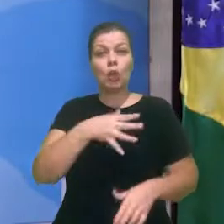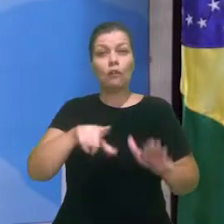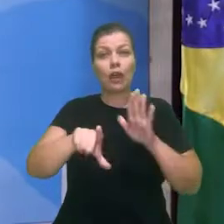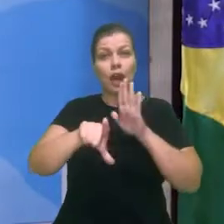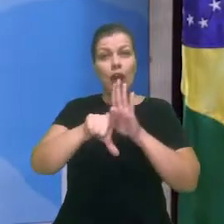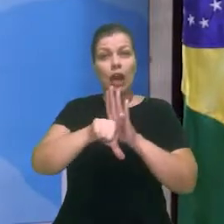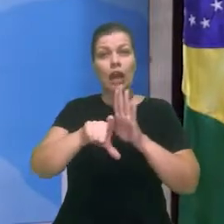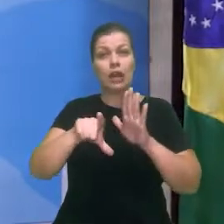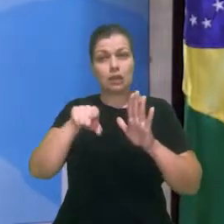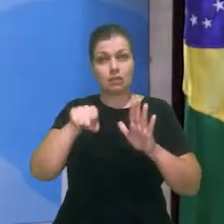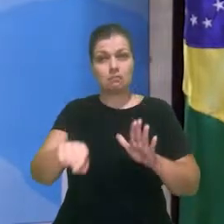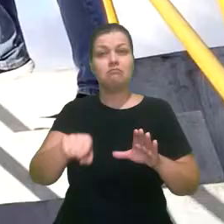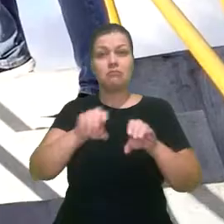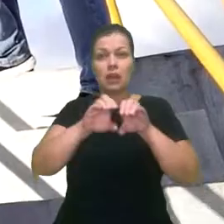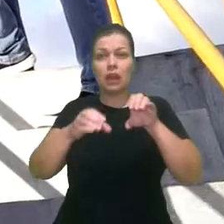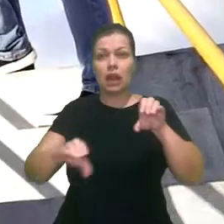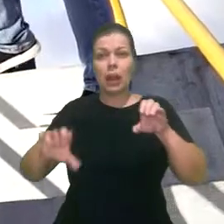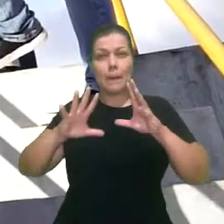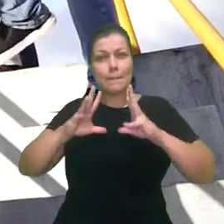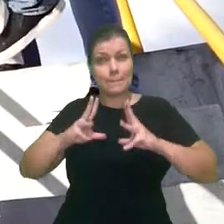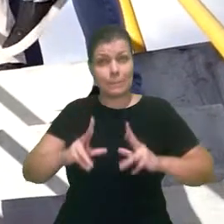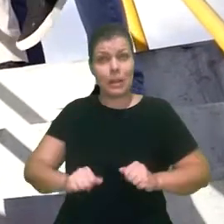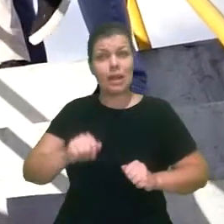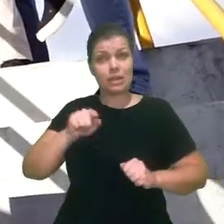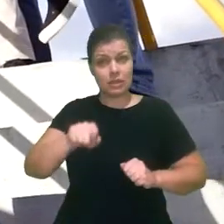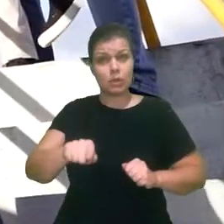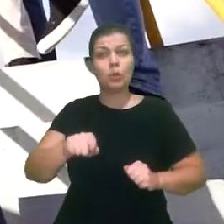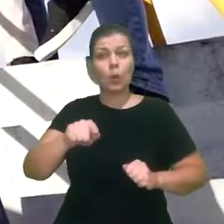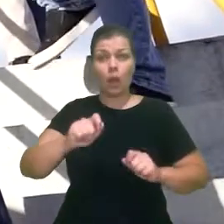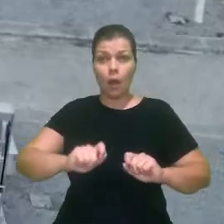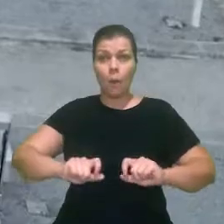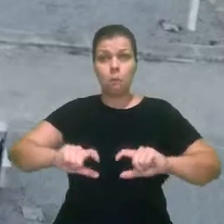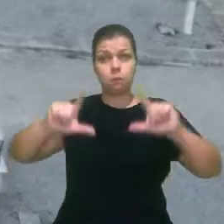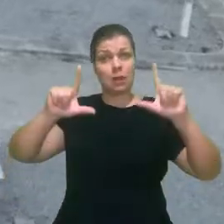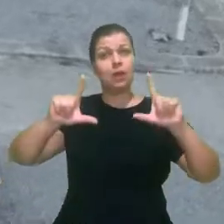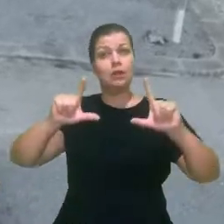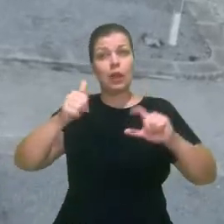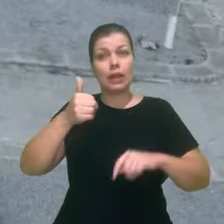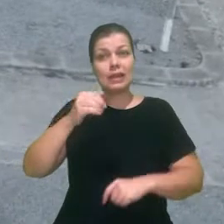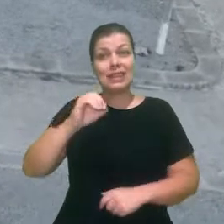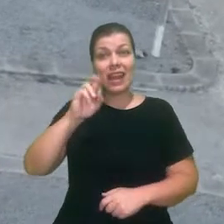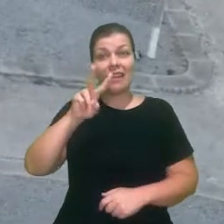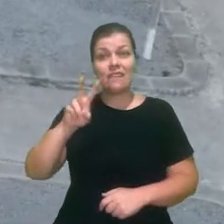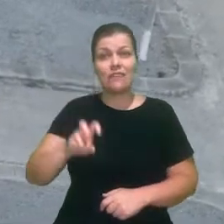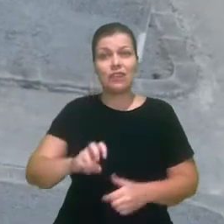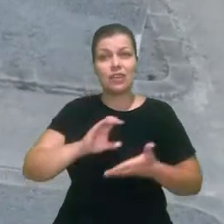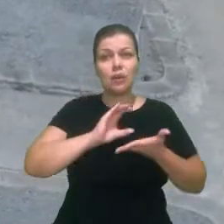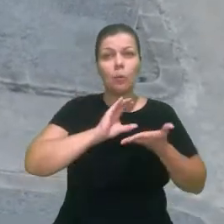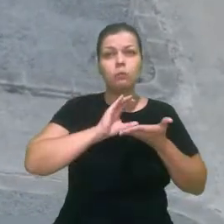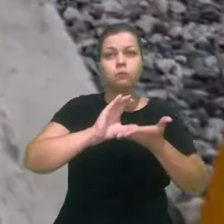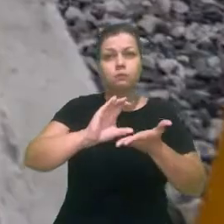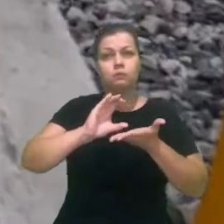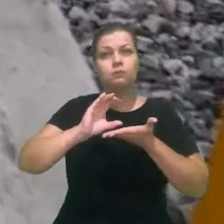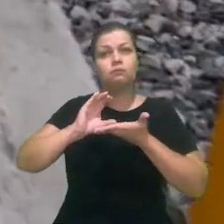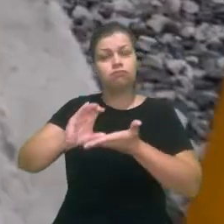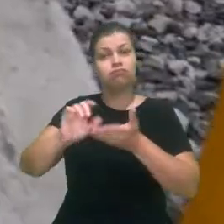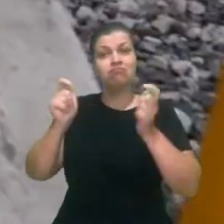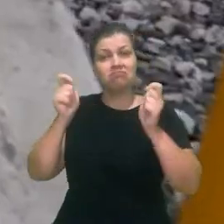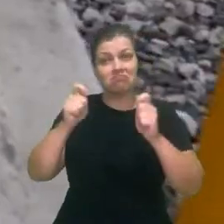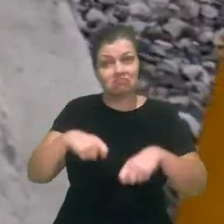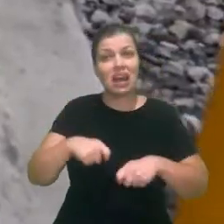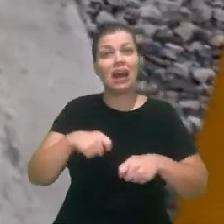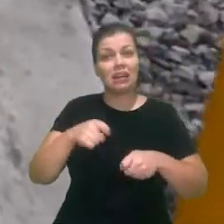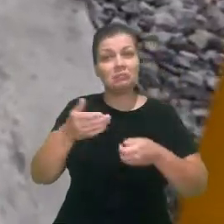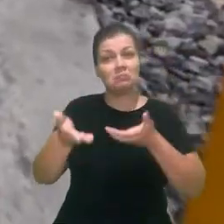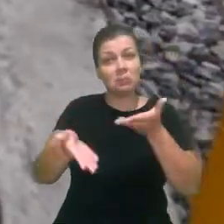novo marco do saneamento, que permitiu que aumentássemos por dez vezes o volume de investimentos que